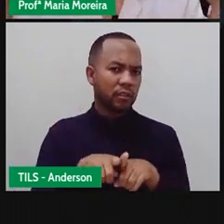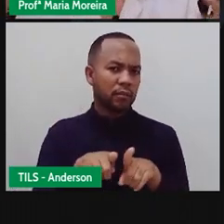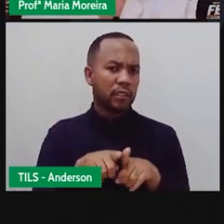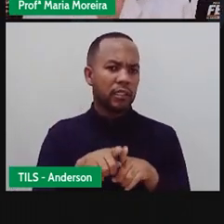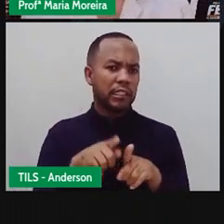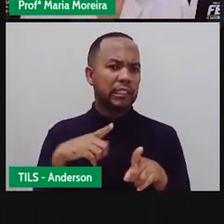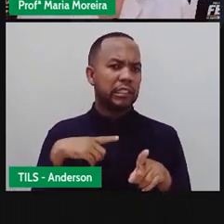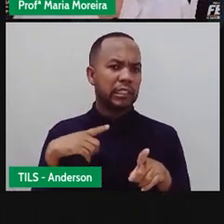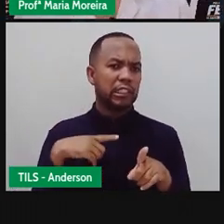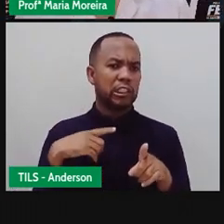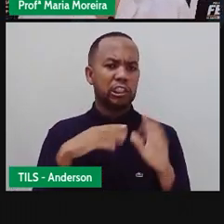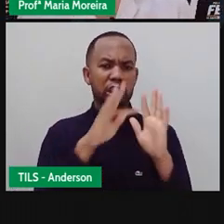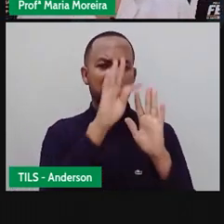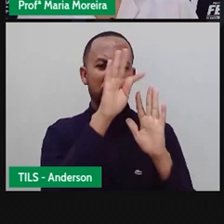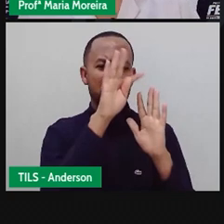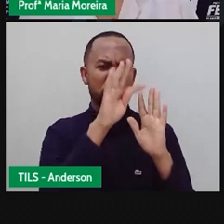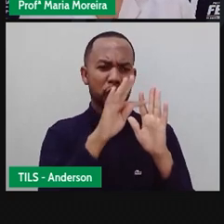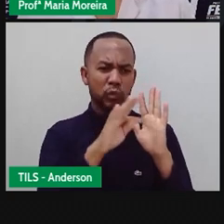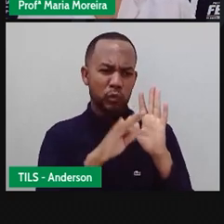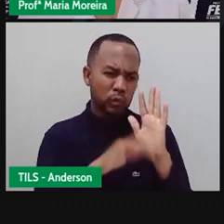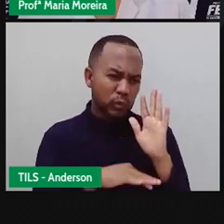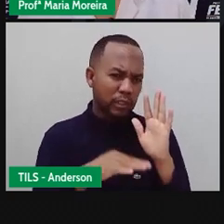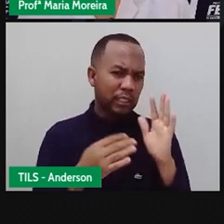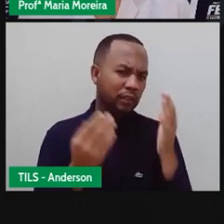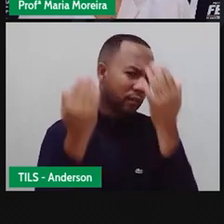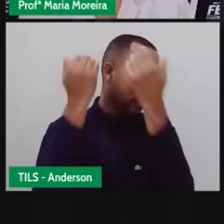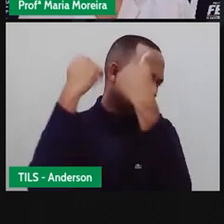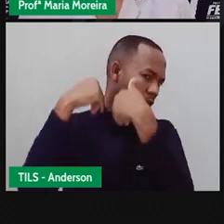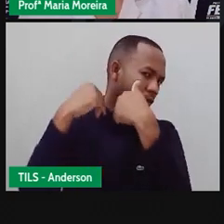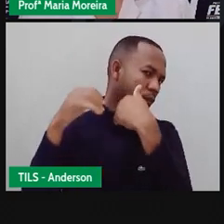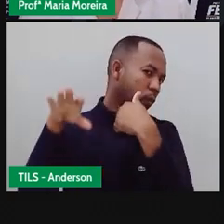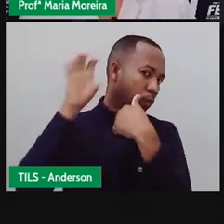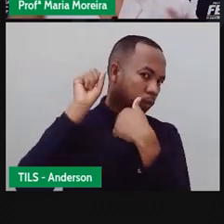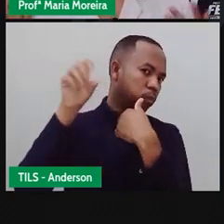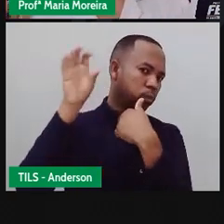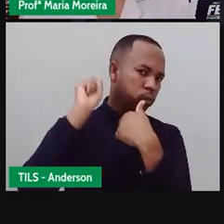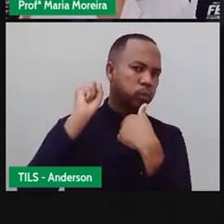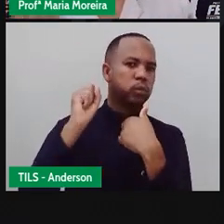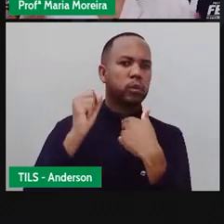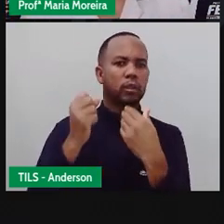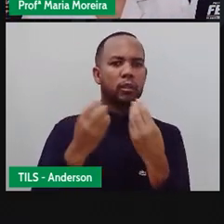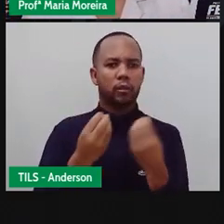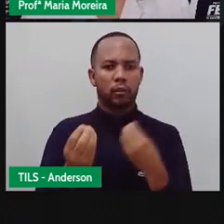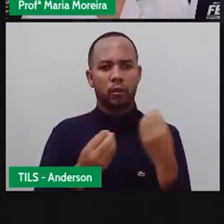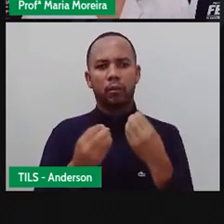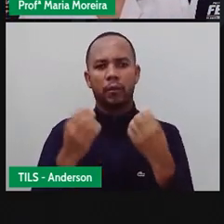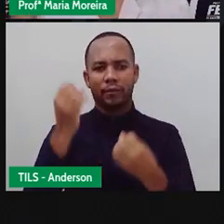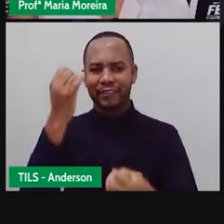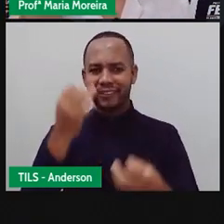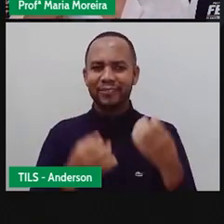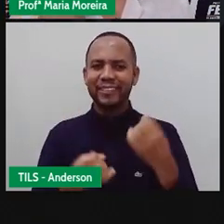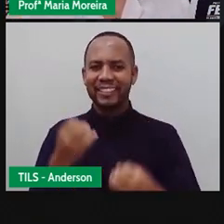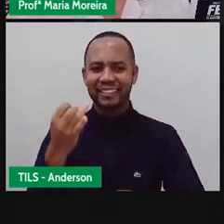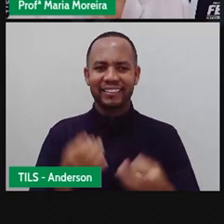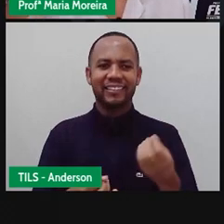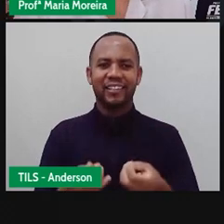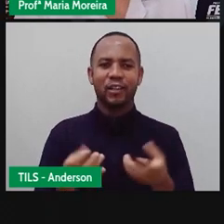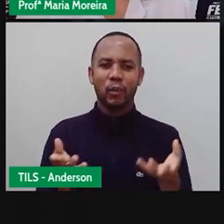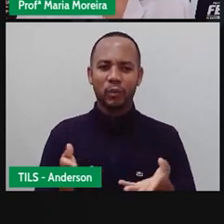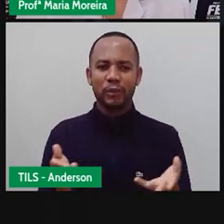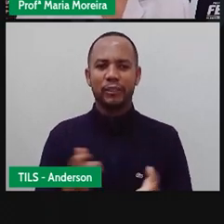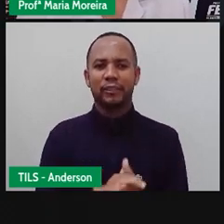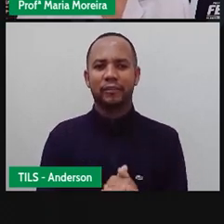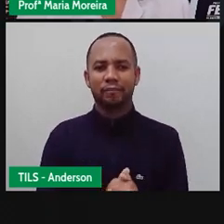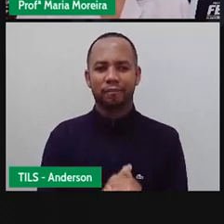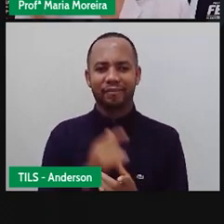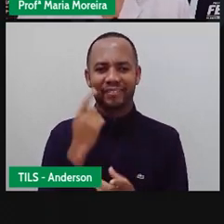toda uma estrutura que possibilita que a gente escute as coisas. E, né, a gente vai falar sobre isso. São três partes. A gente